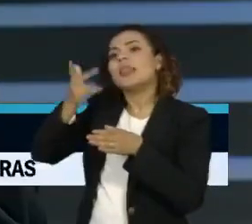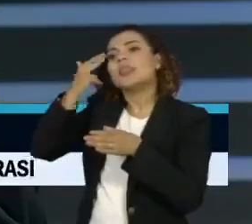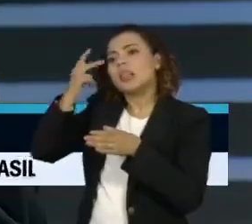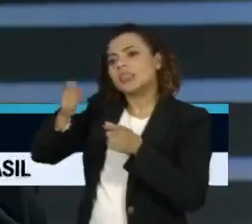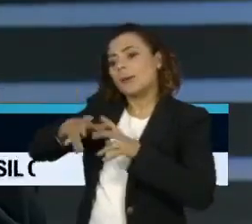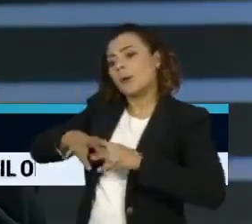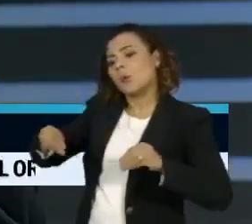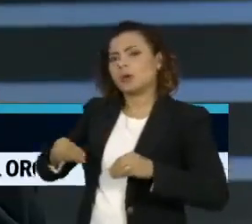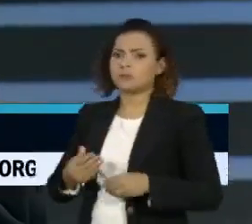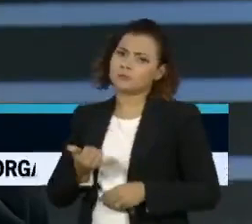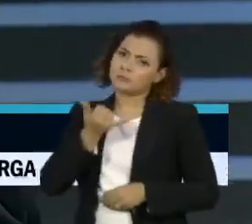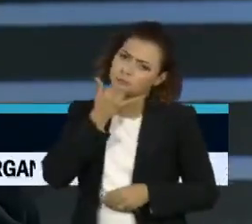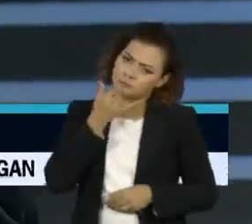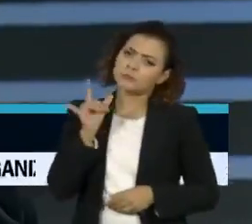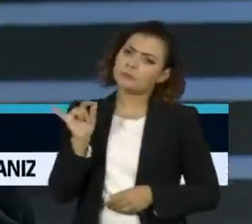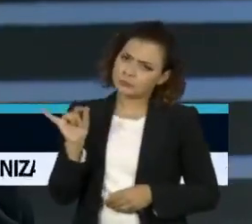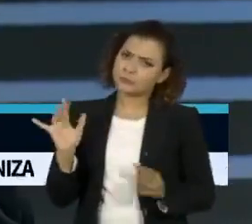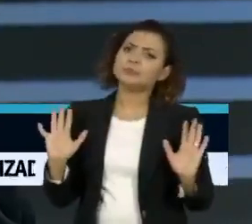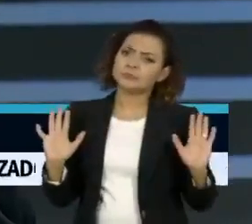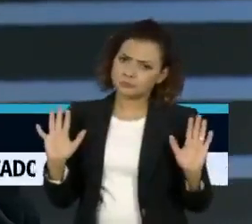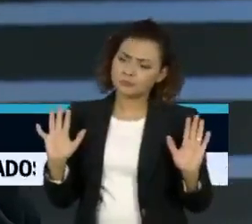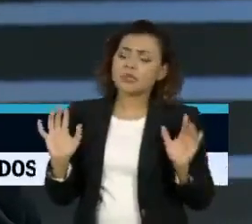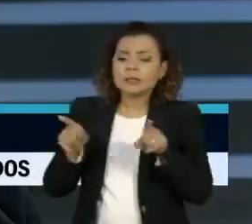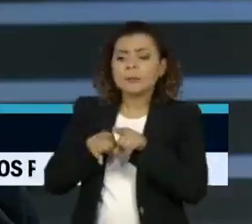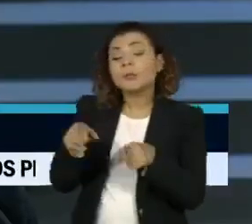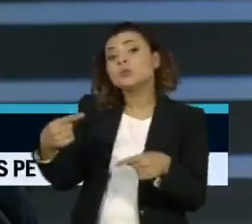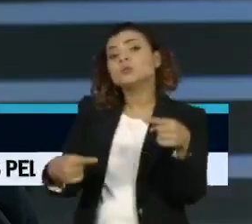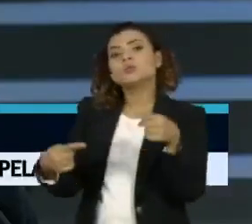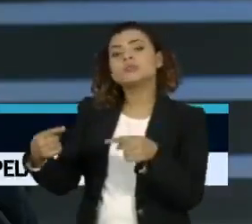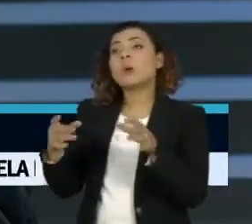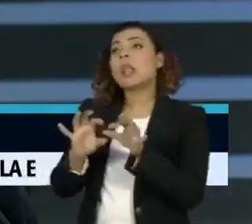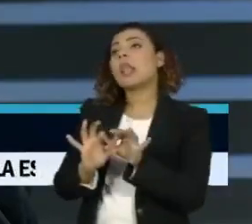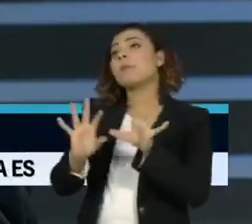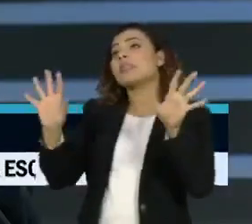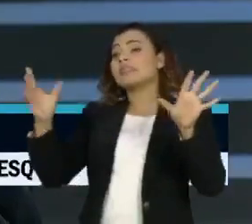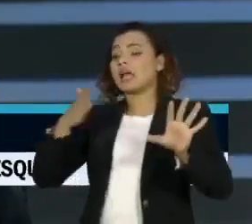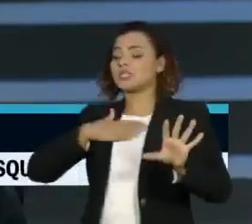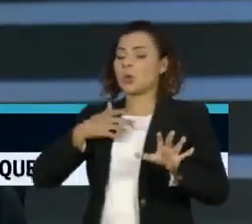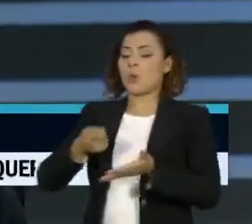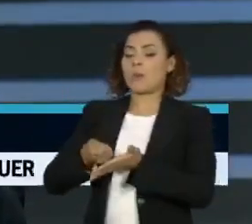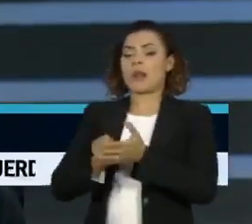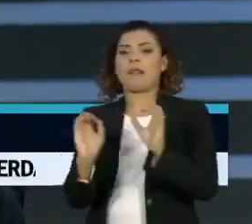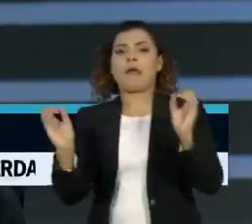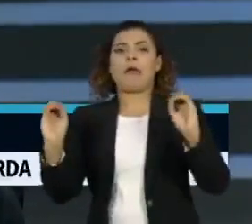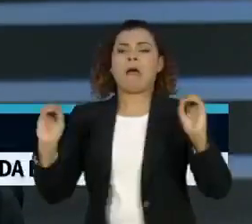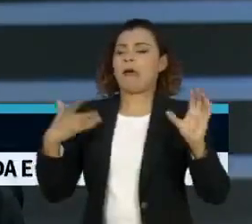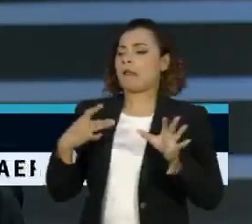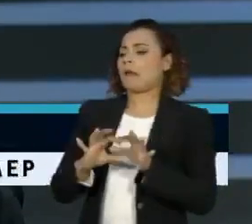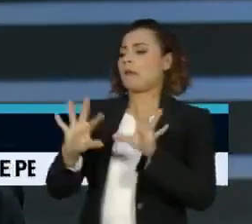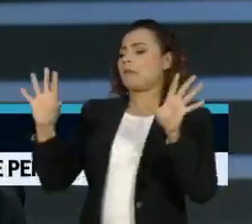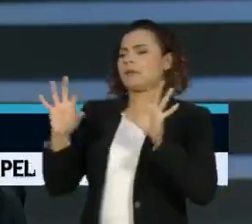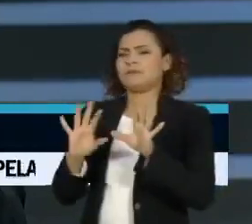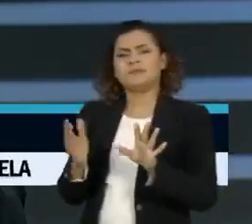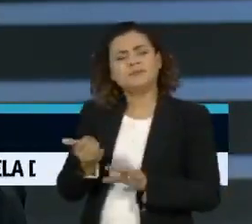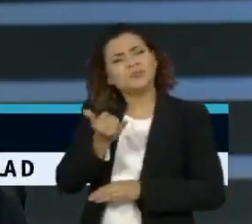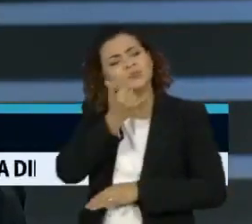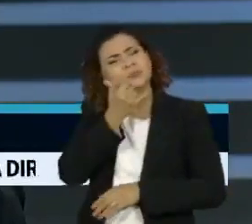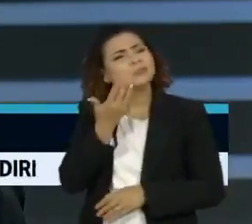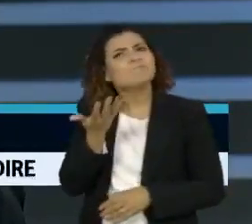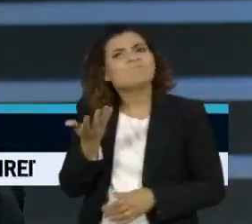acho que essa... E também essa discussão do ponto de vista da tal liberdade, me parece que,